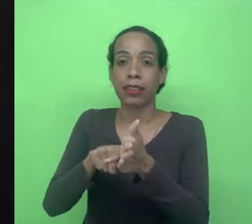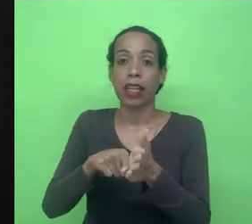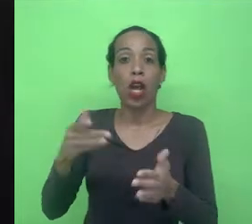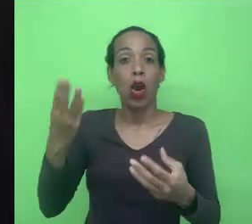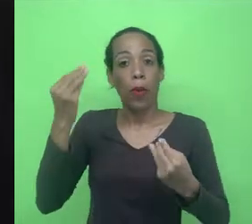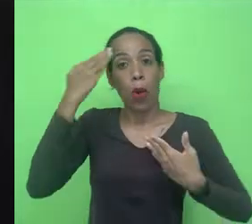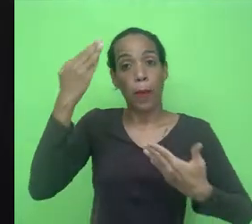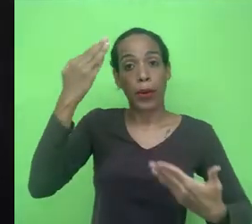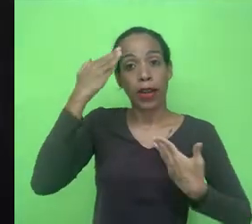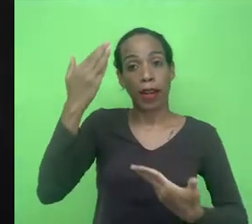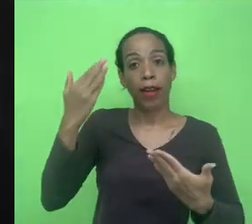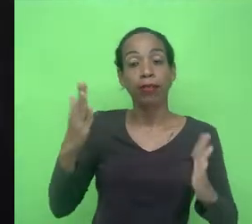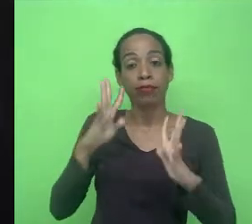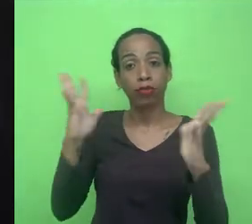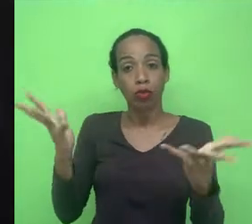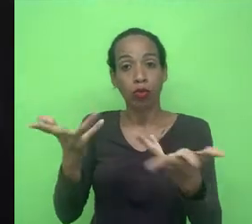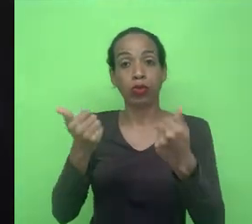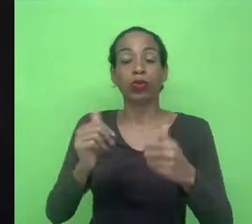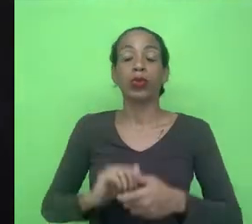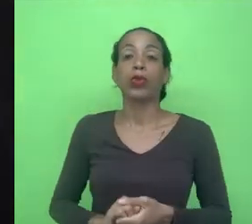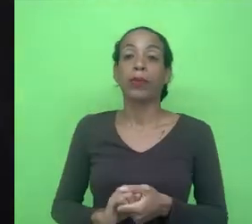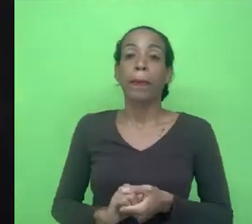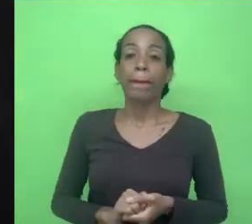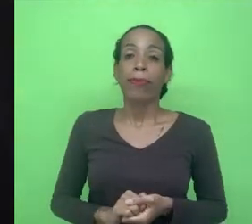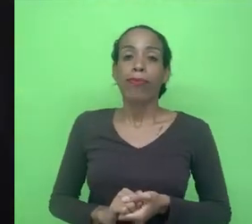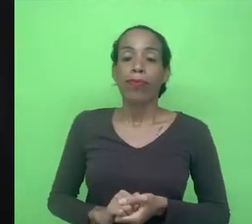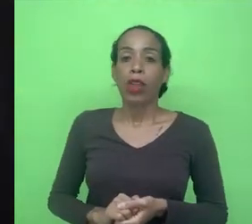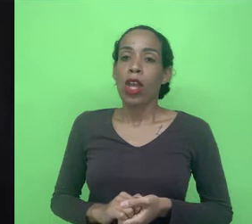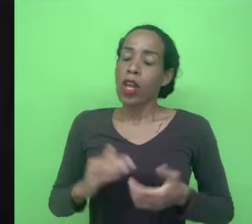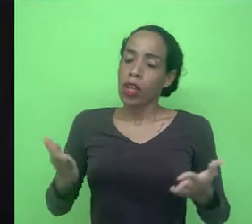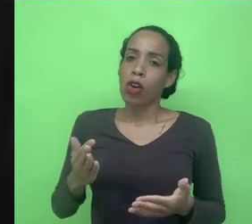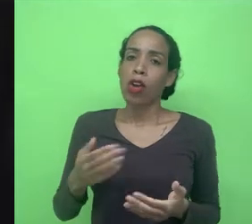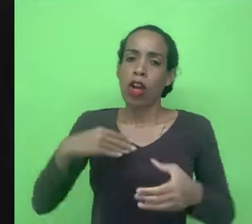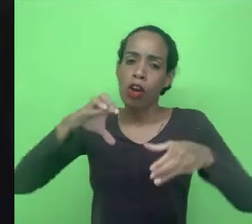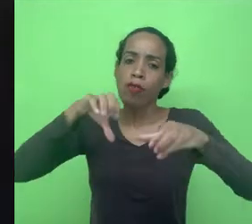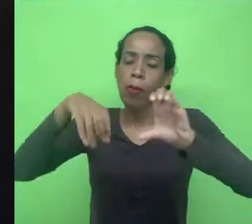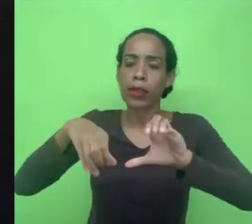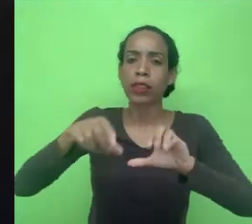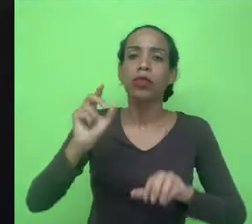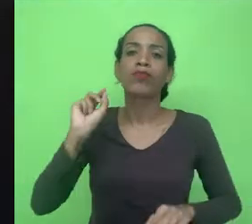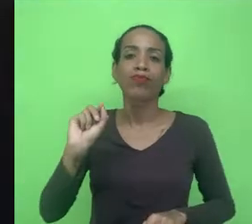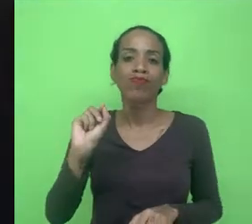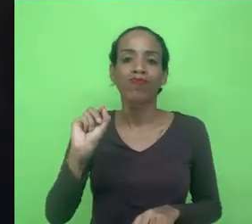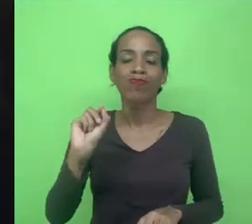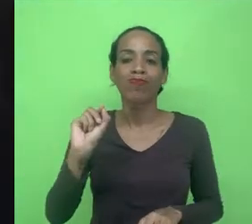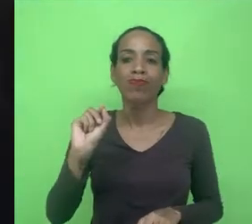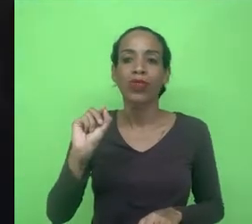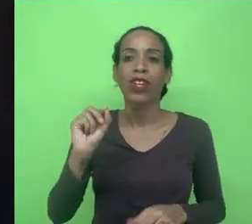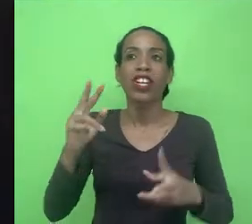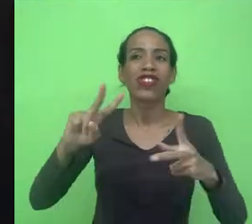a todos. Então, como o Fábio estava falando, a minha formação acadêmica é bem eclética.